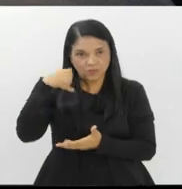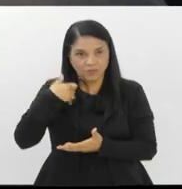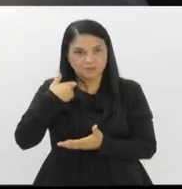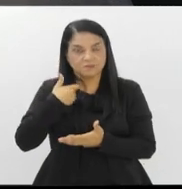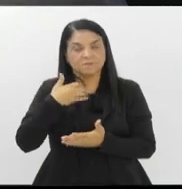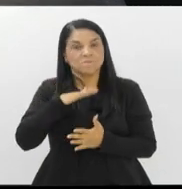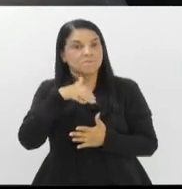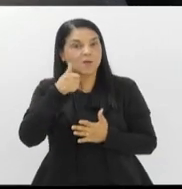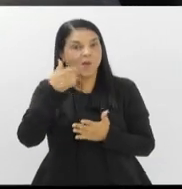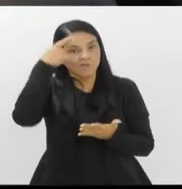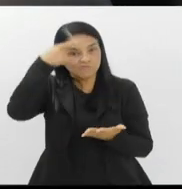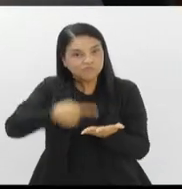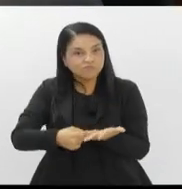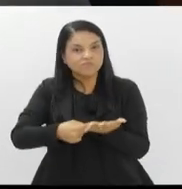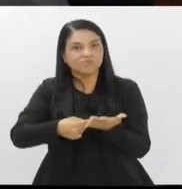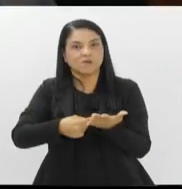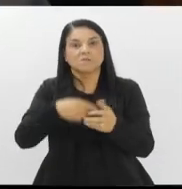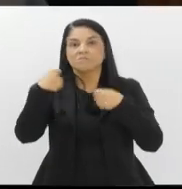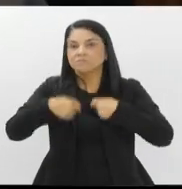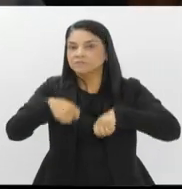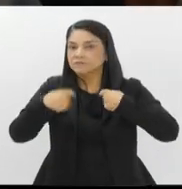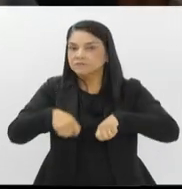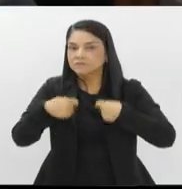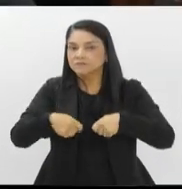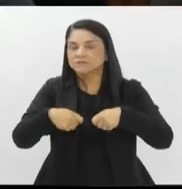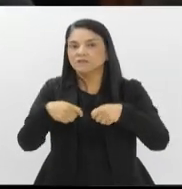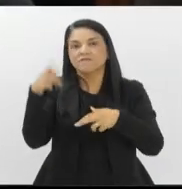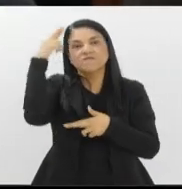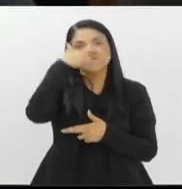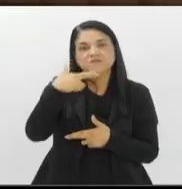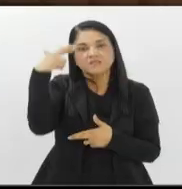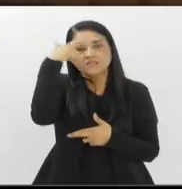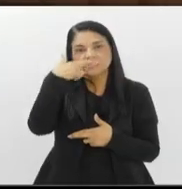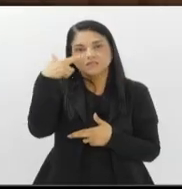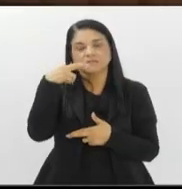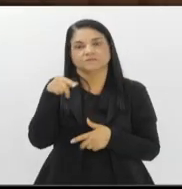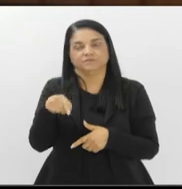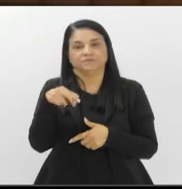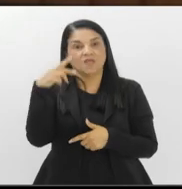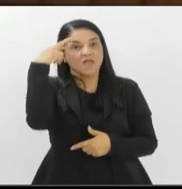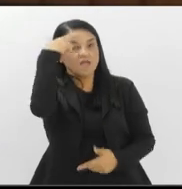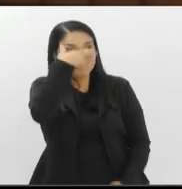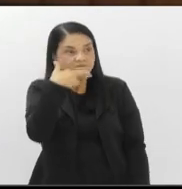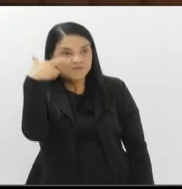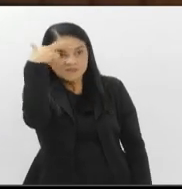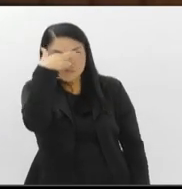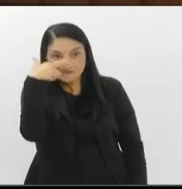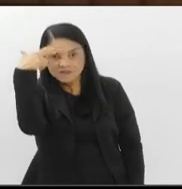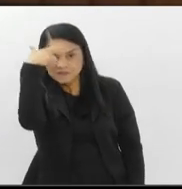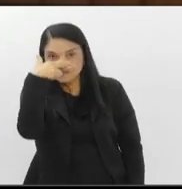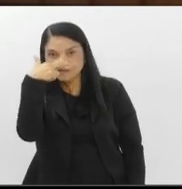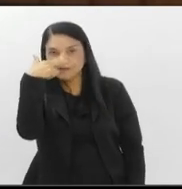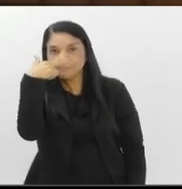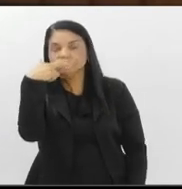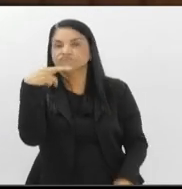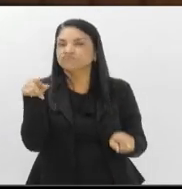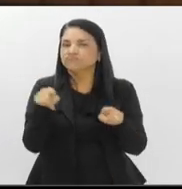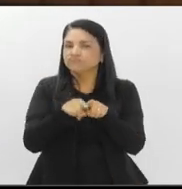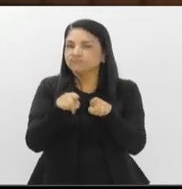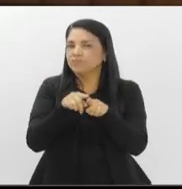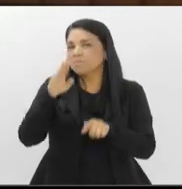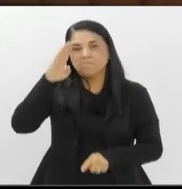cumprir. Para isso, é preciso que haja fiscalização. A fiscalização também é